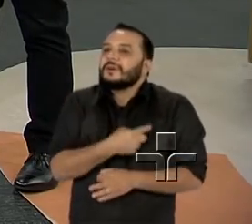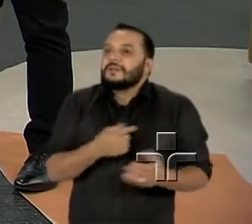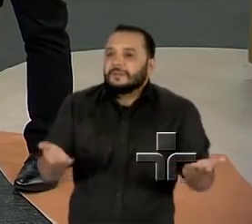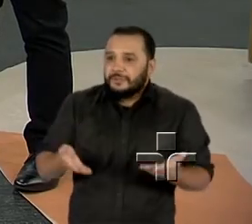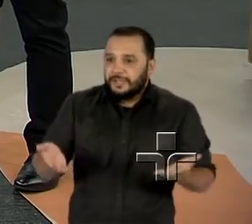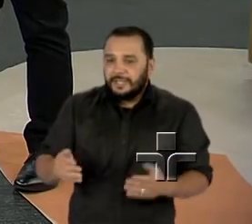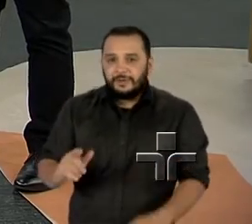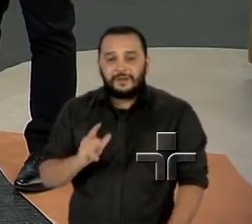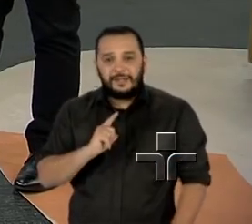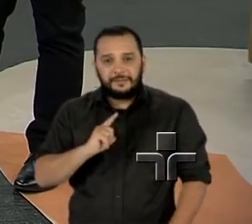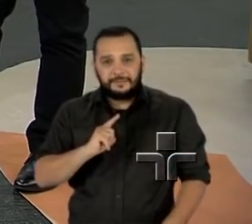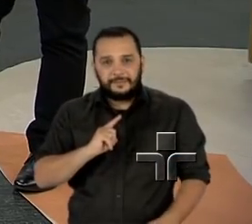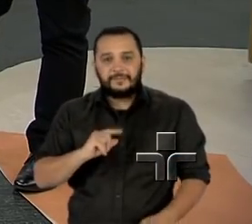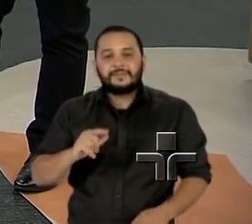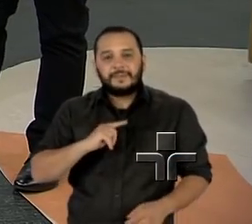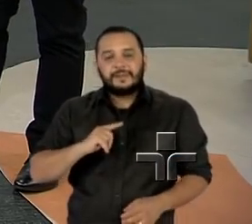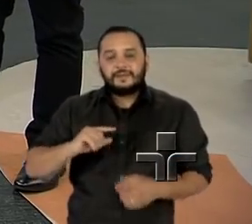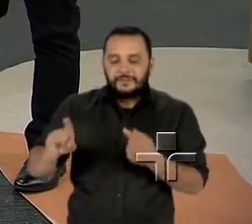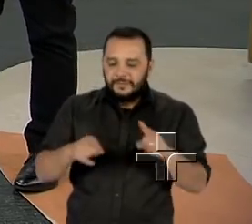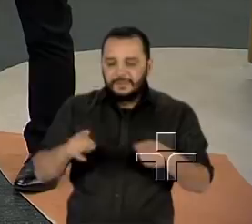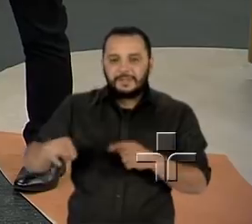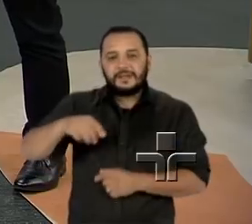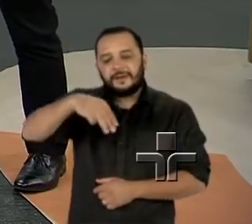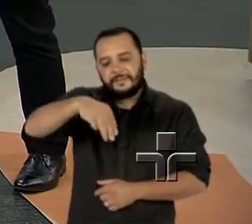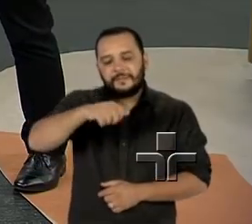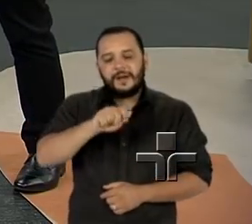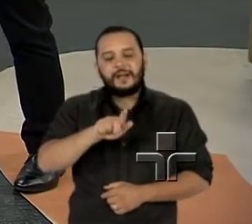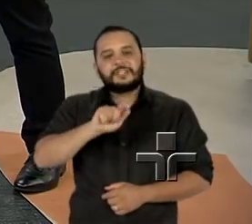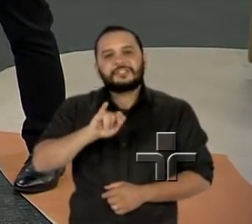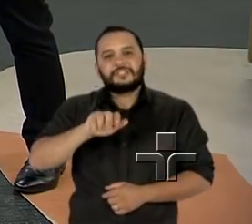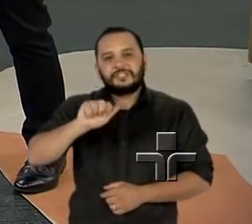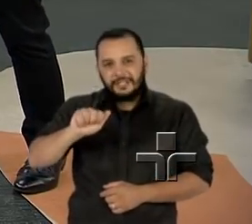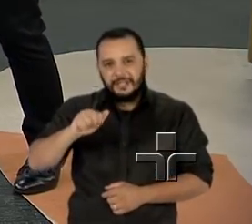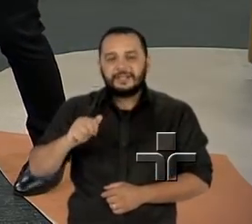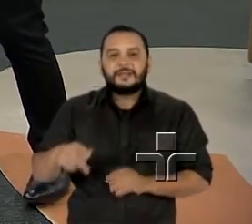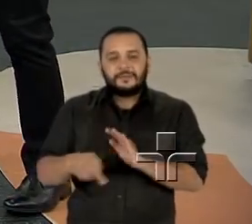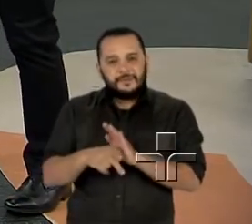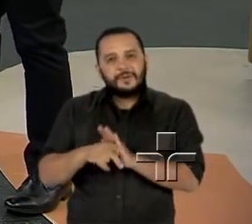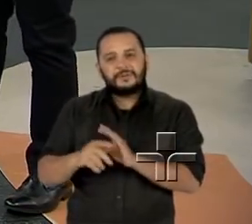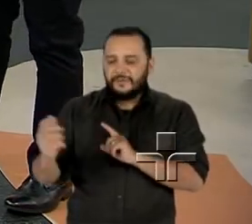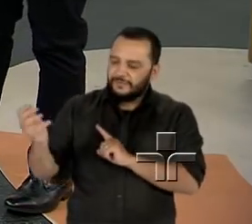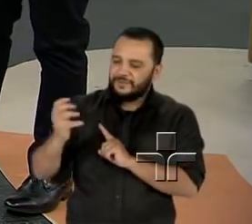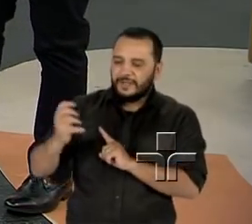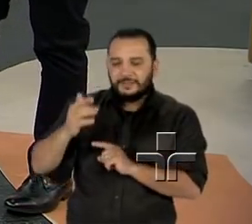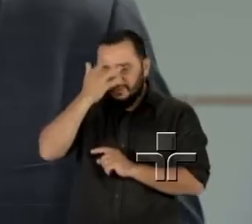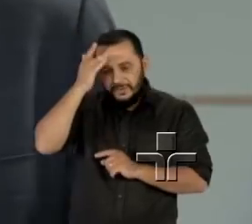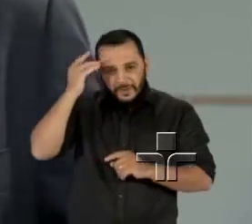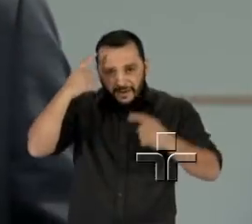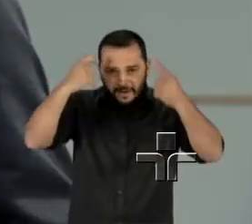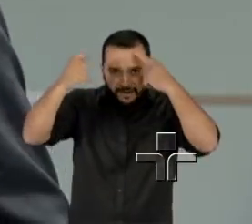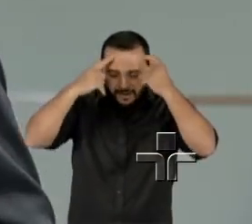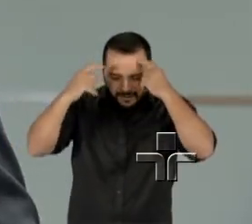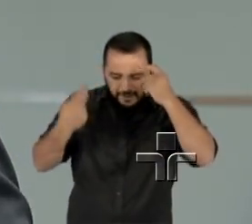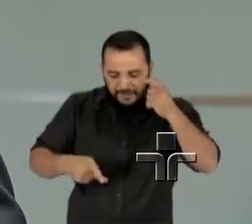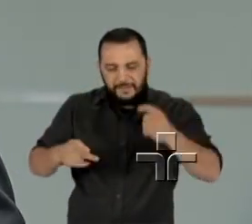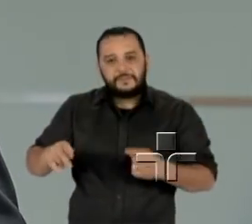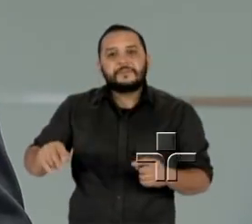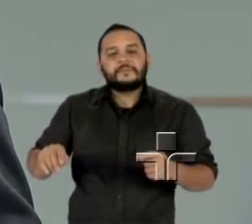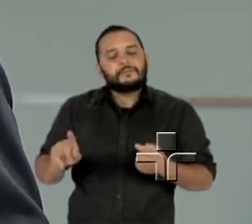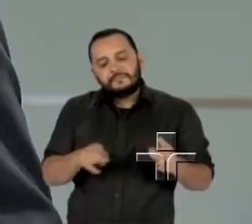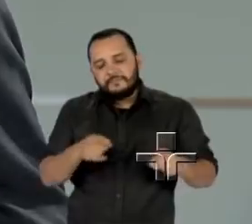Tocar uma música minha chamada Magia, que eu fiz inspirada nos compositores brasileiros mesmo. O a gente pode falar desses